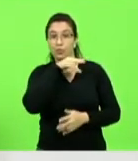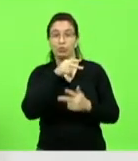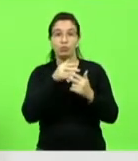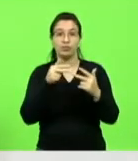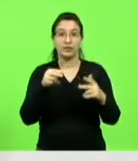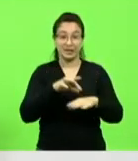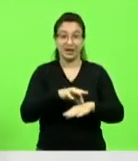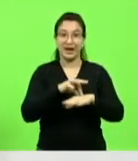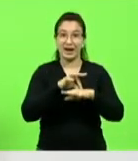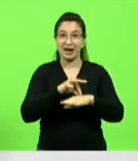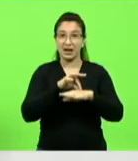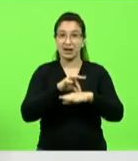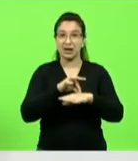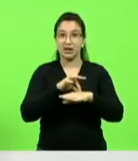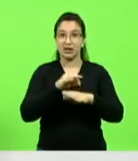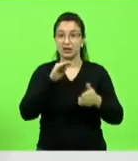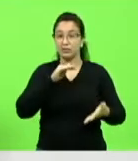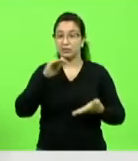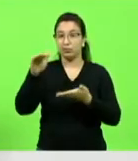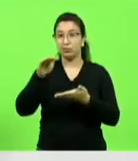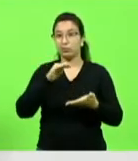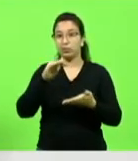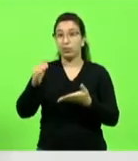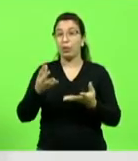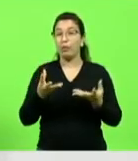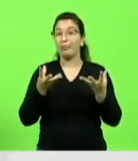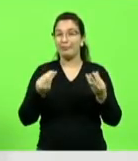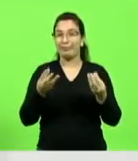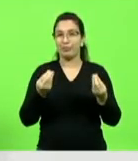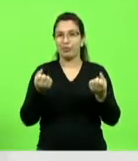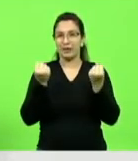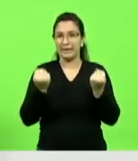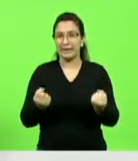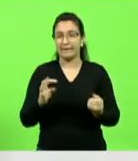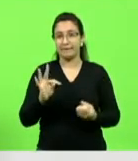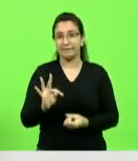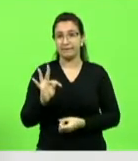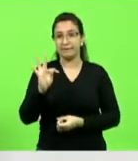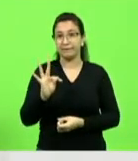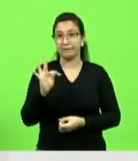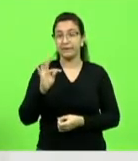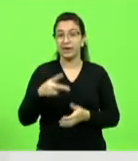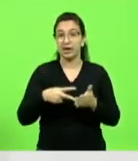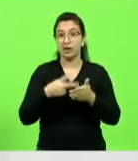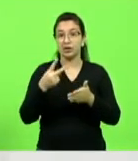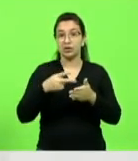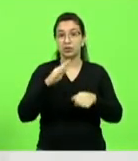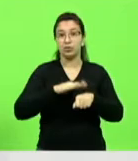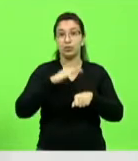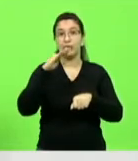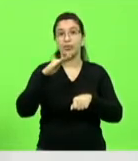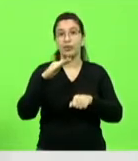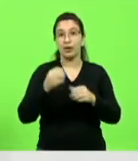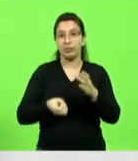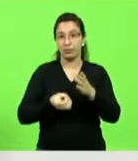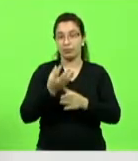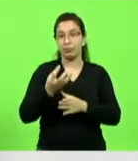milhares de toneladas, somos o segundo maior produtor de